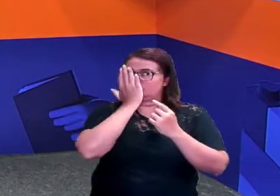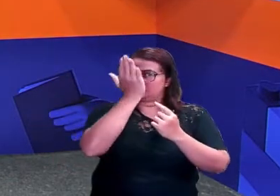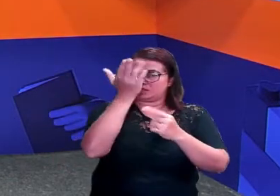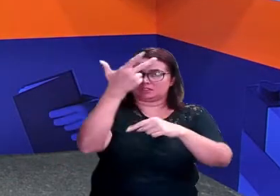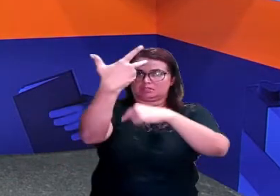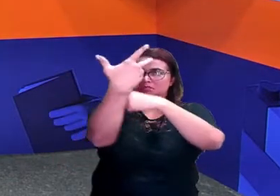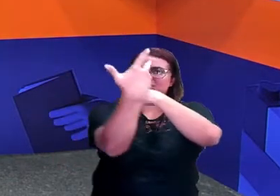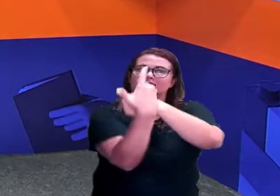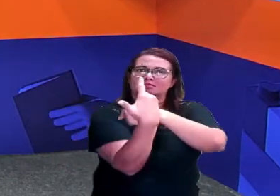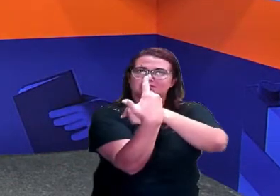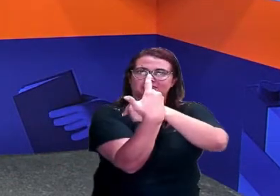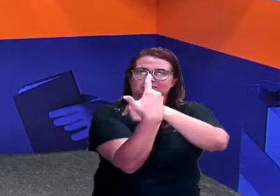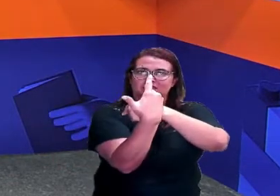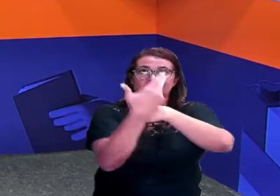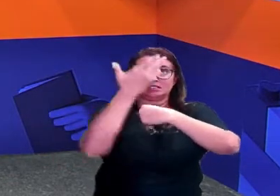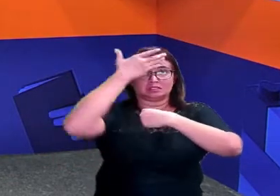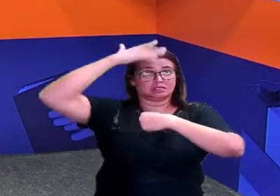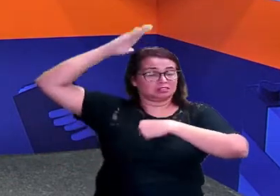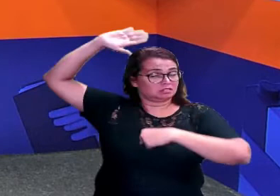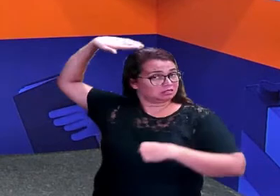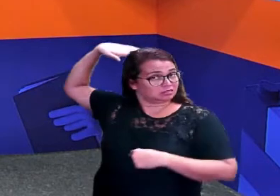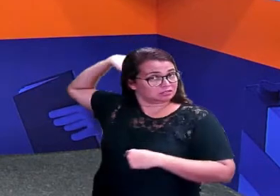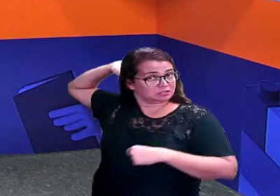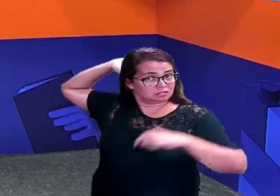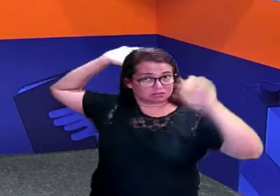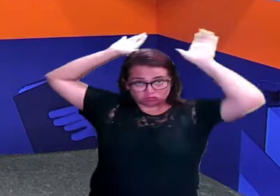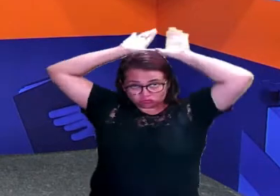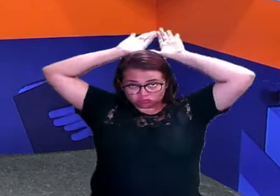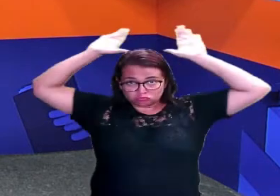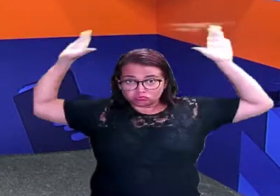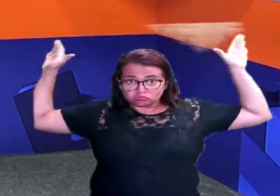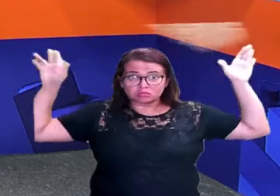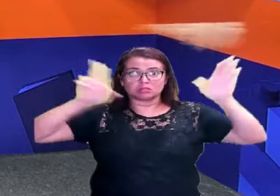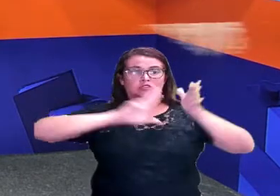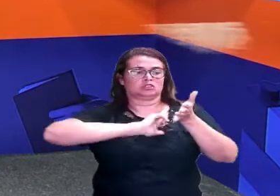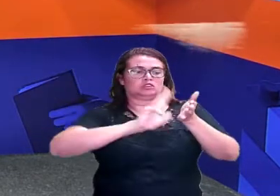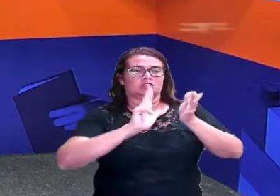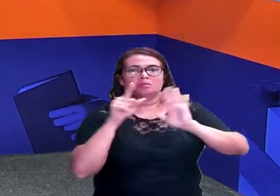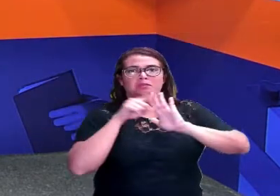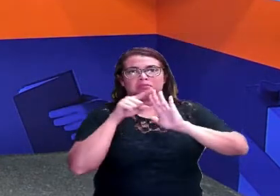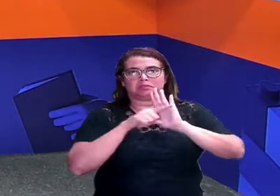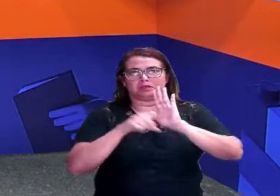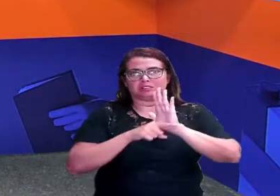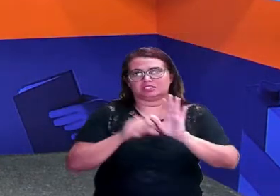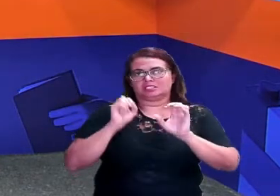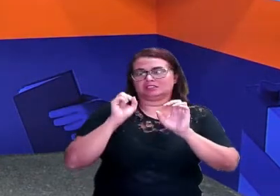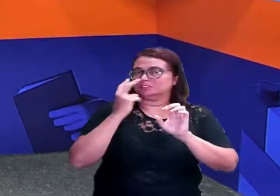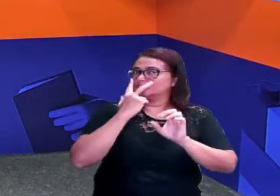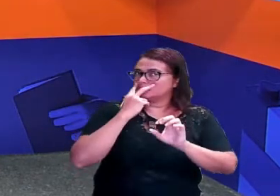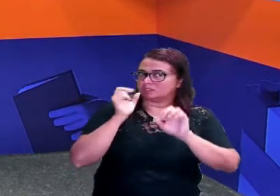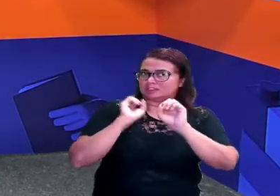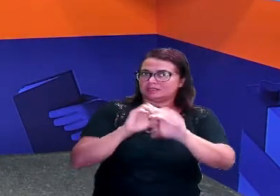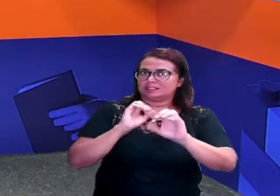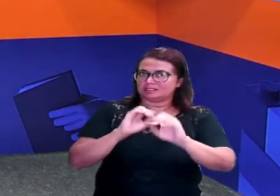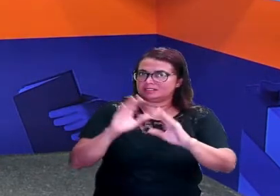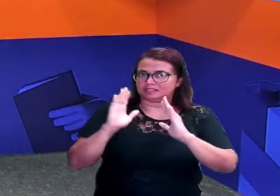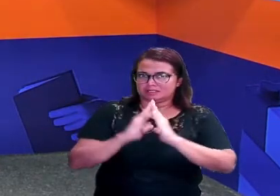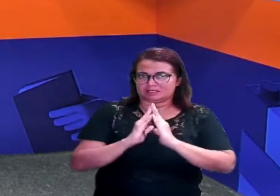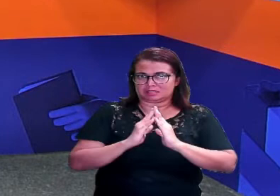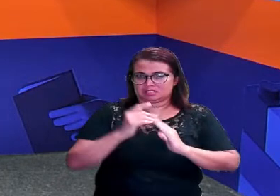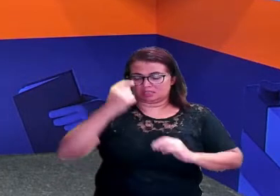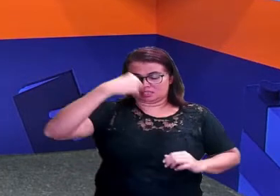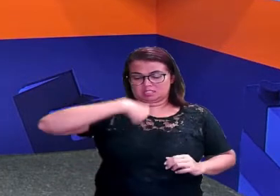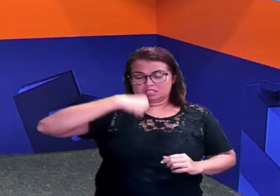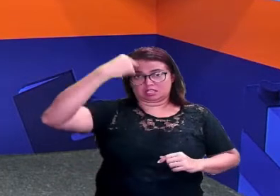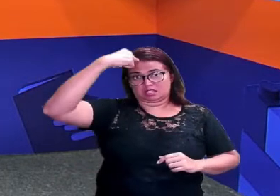atrás de mim tem um painel com as informações do nosso projeto Vitória Ensina em Casa. Então eu sou um ponto de